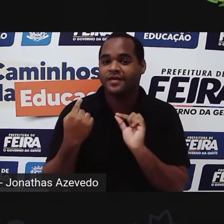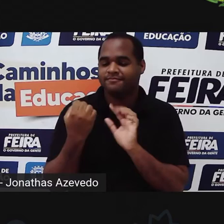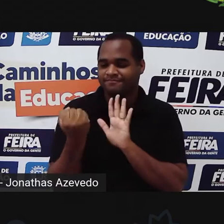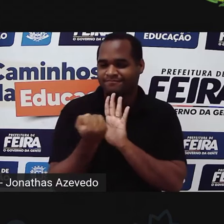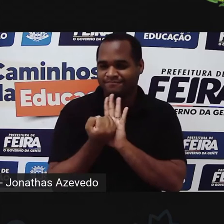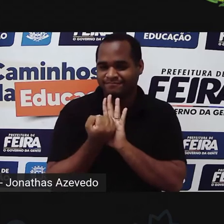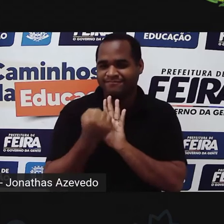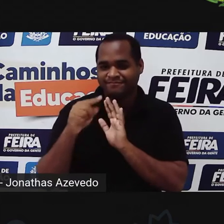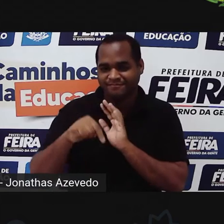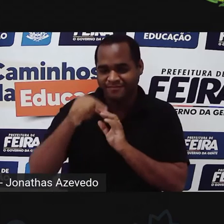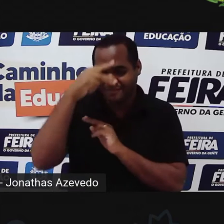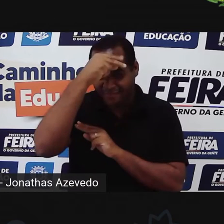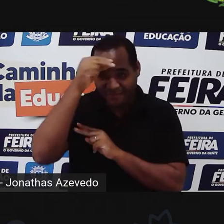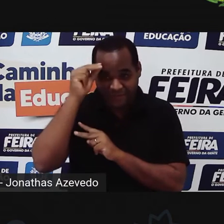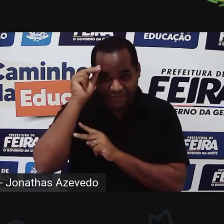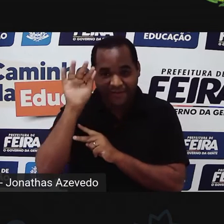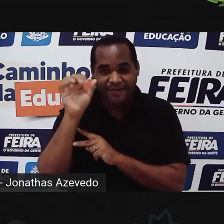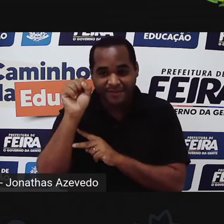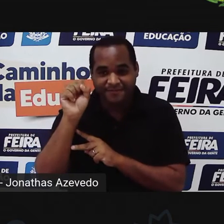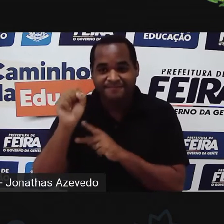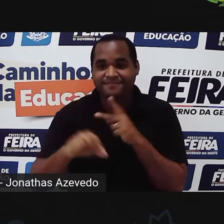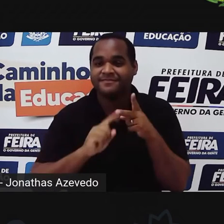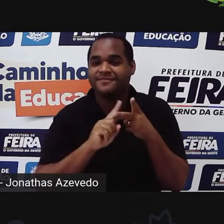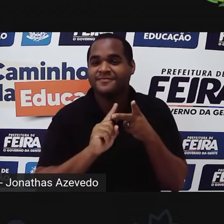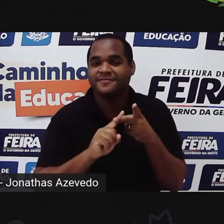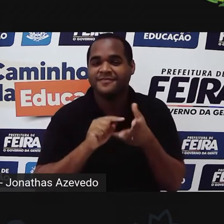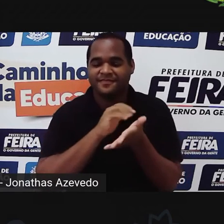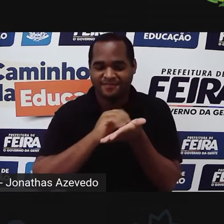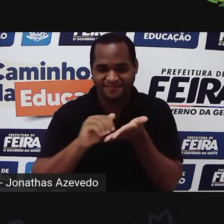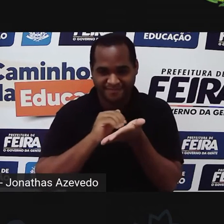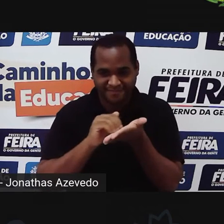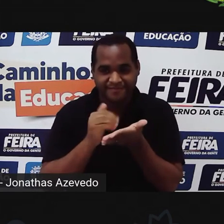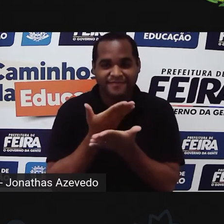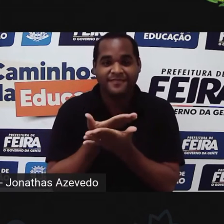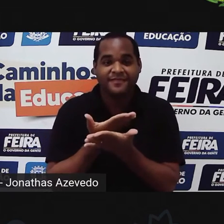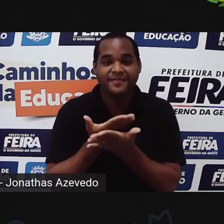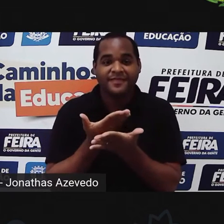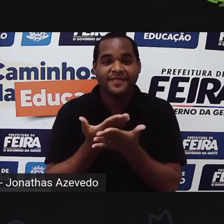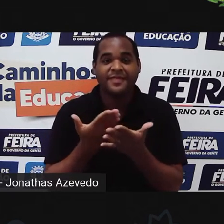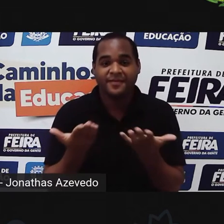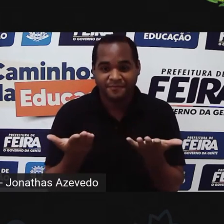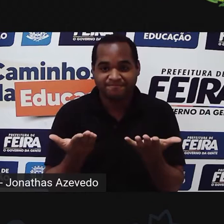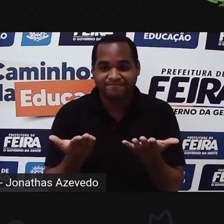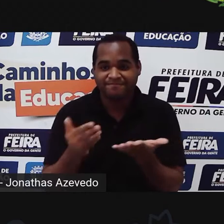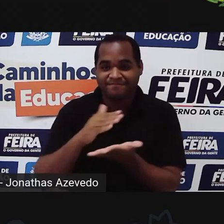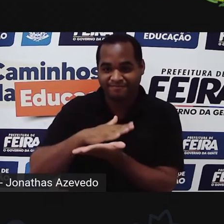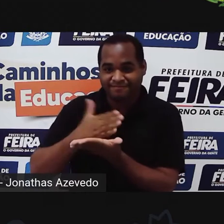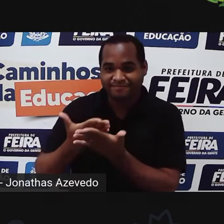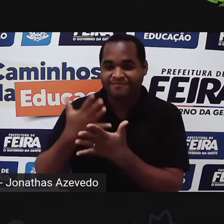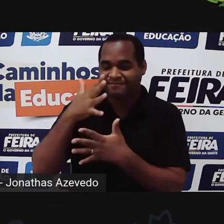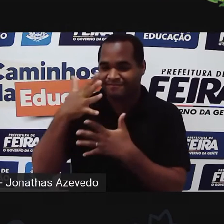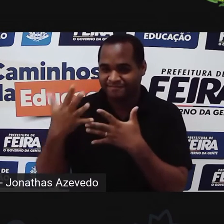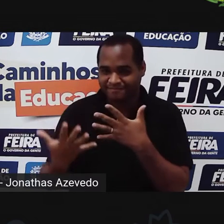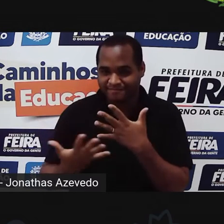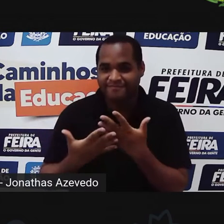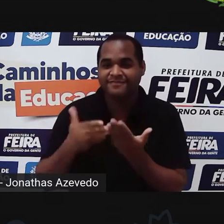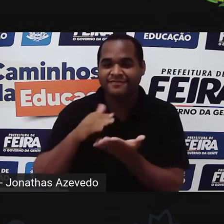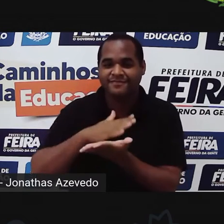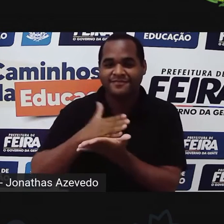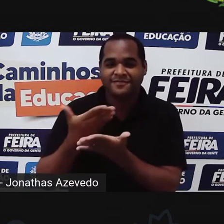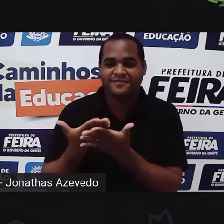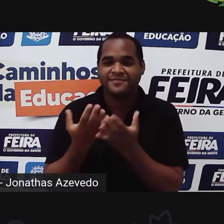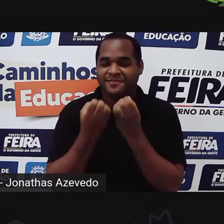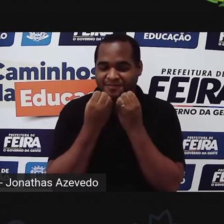institucionais da Secretaria de Educação e da Prefeitura de Feira. Ao meu lado eu tenho o Jonatas, que é o nosso